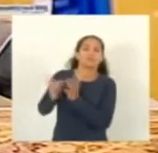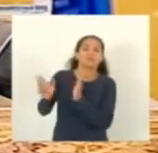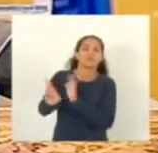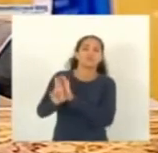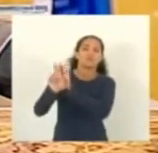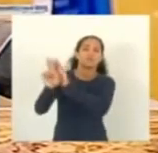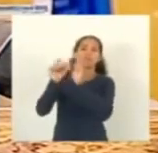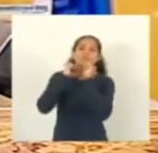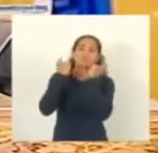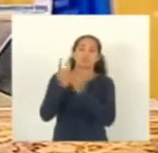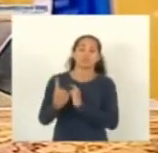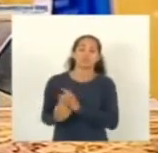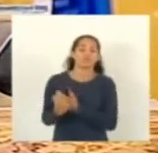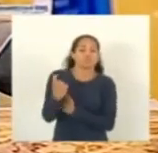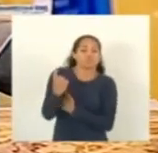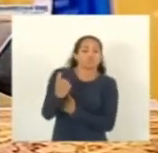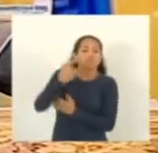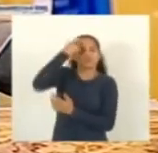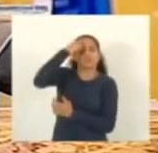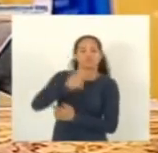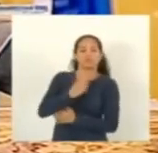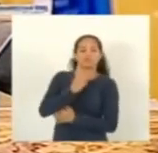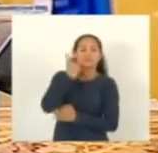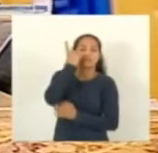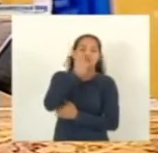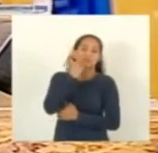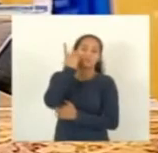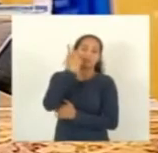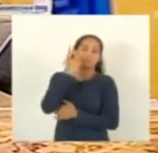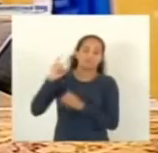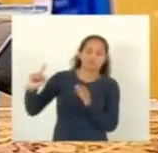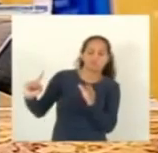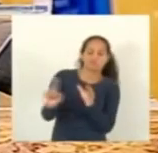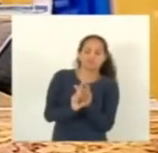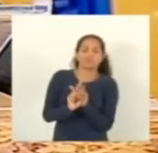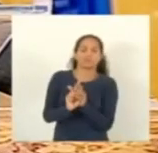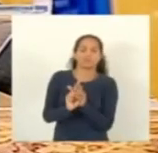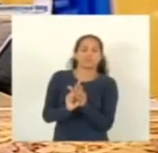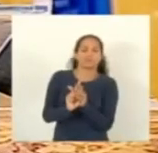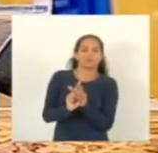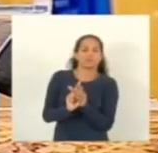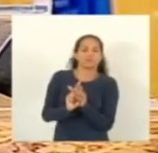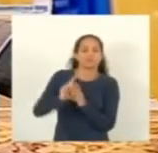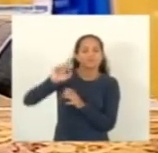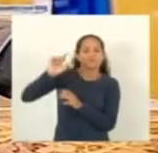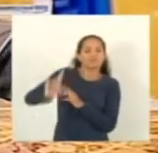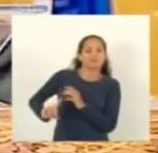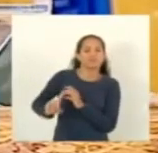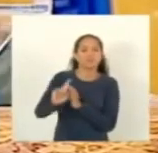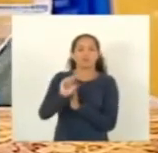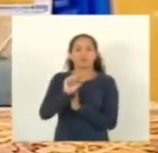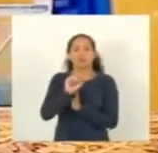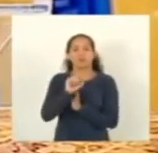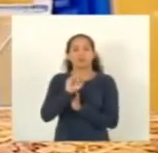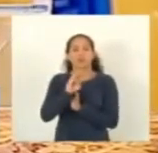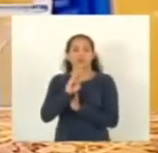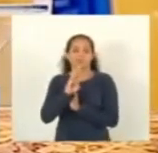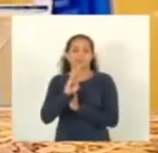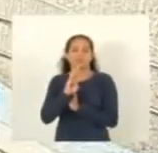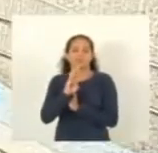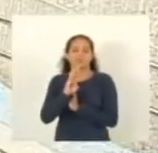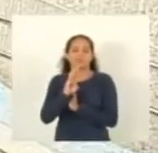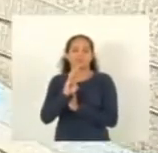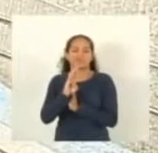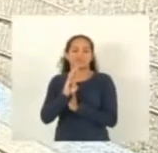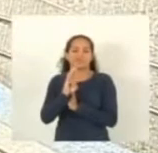a Assembleia, porque eu sou o único deputado na inscrita do Direito Médio da OAB do Espírito Santo. Obrigado,